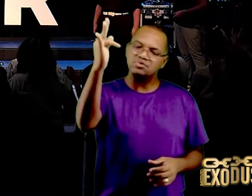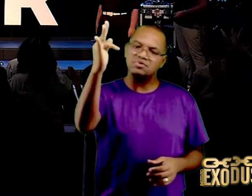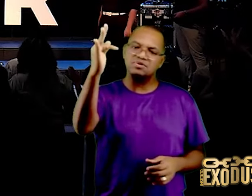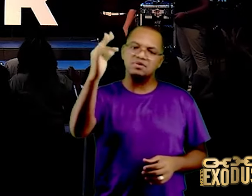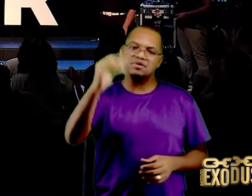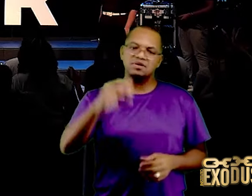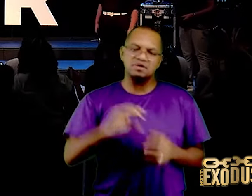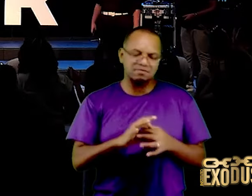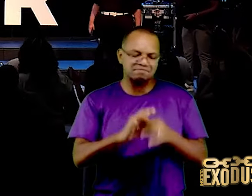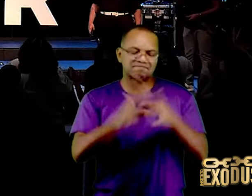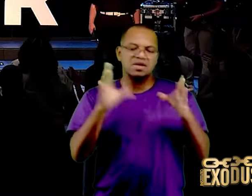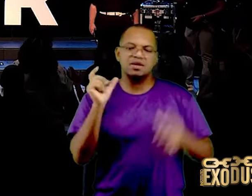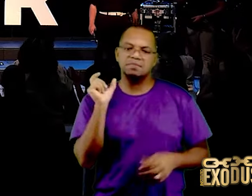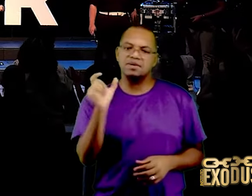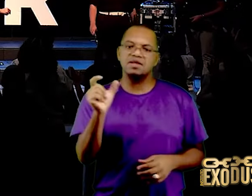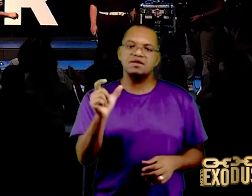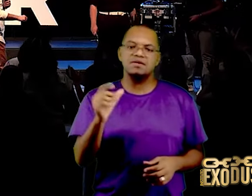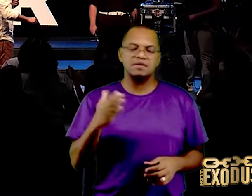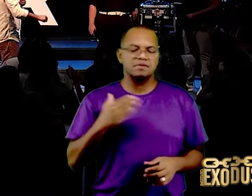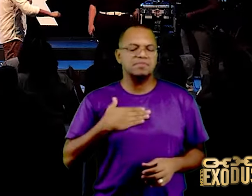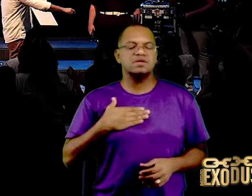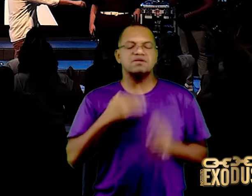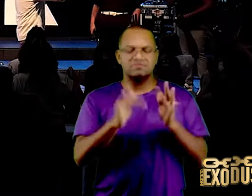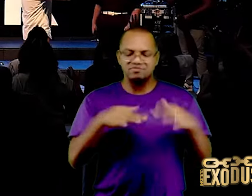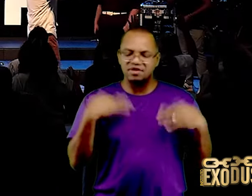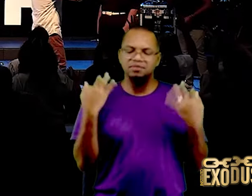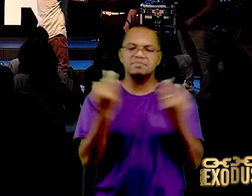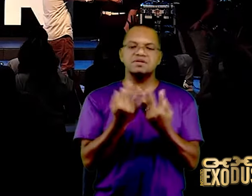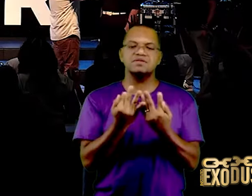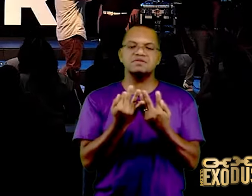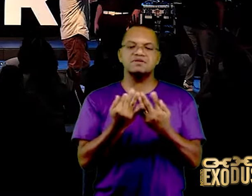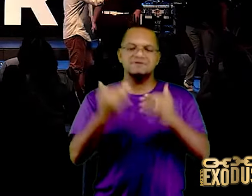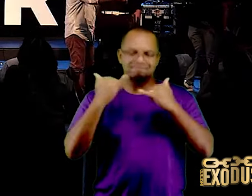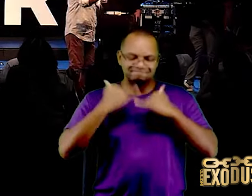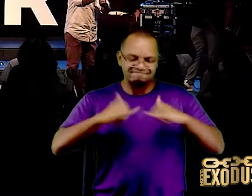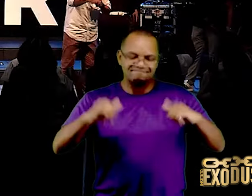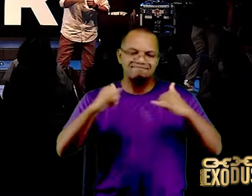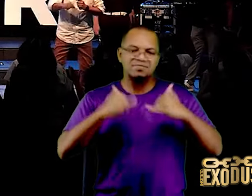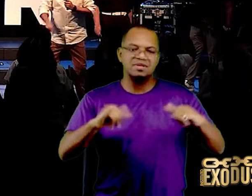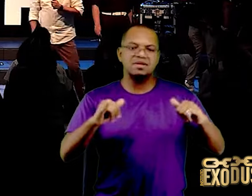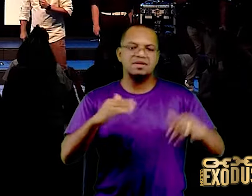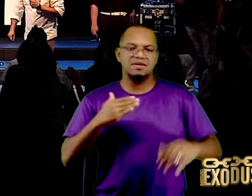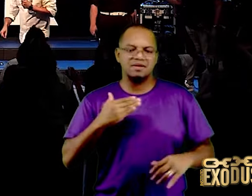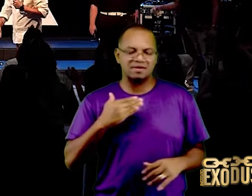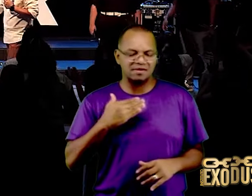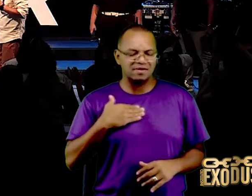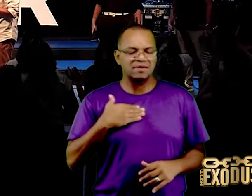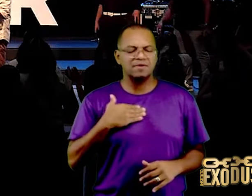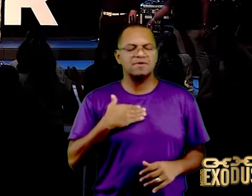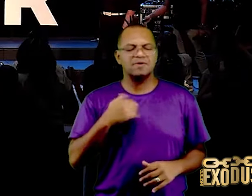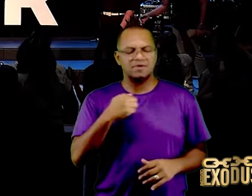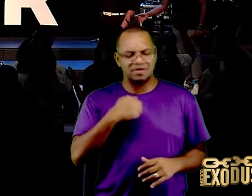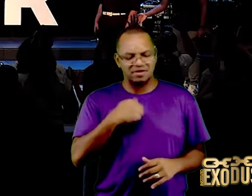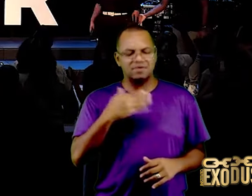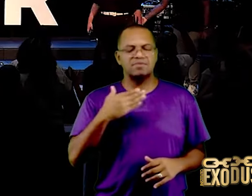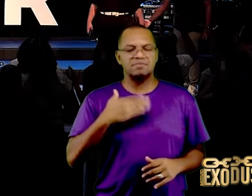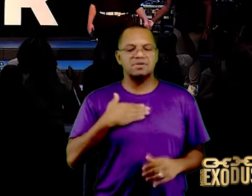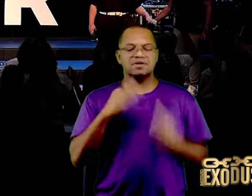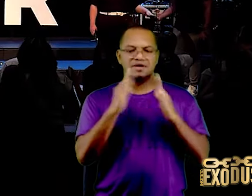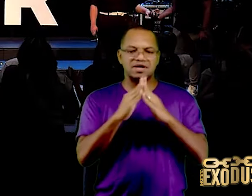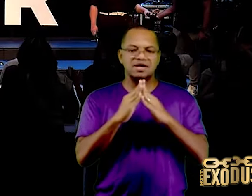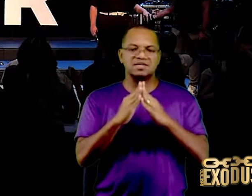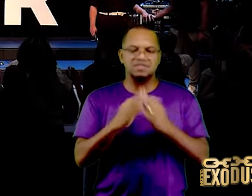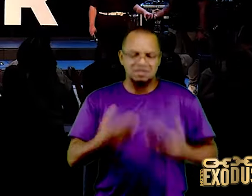sobre minha família, eu declaro, que eu e a minha casa, serviremos ao Senhor,